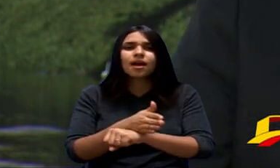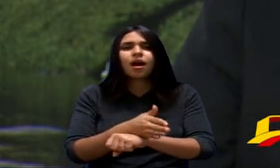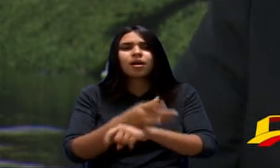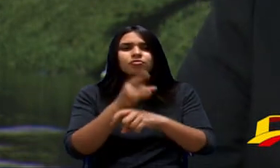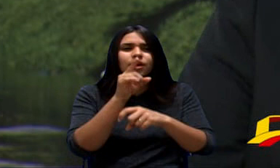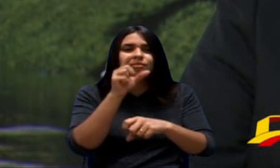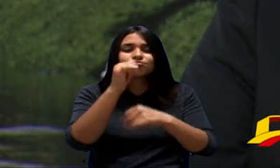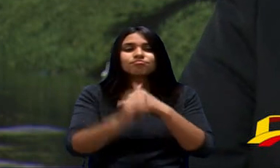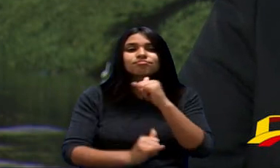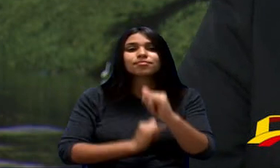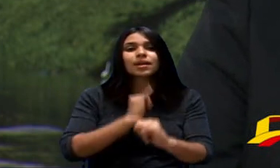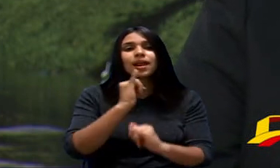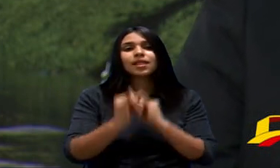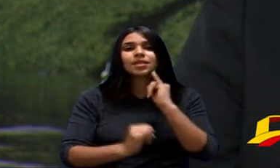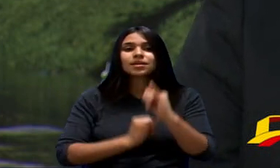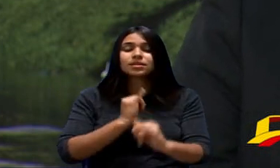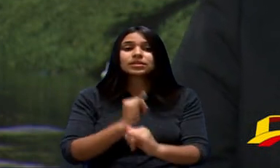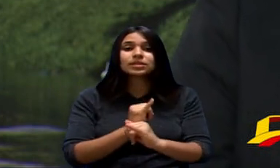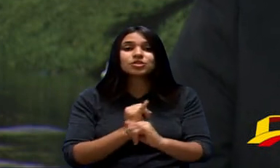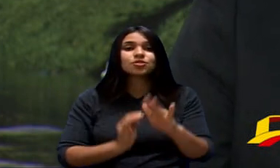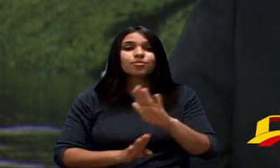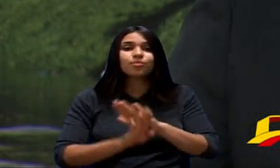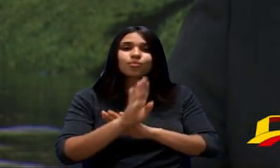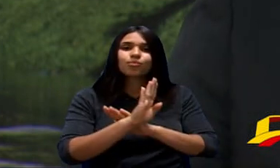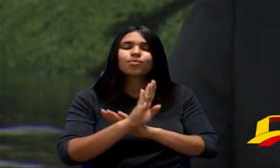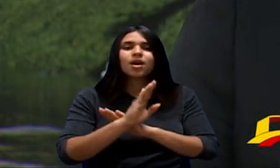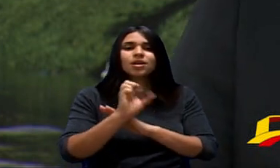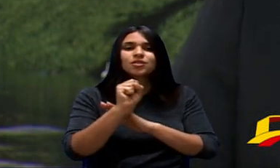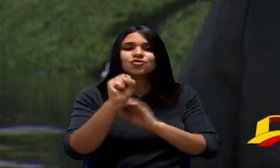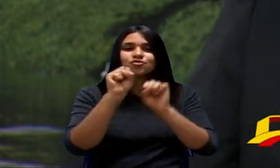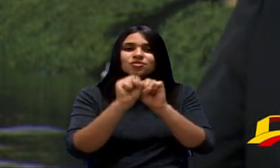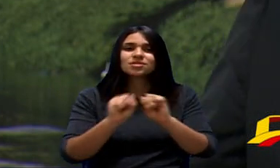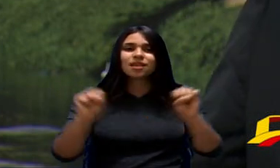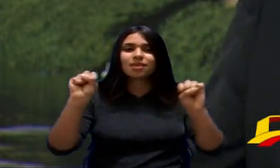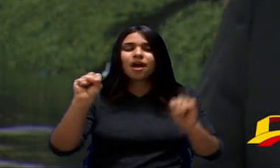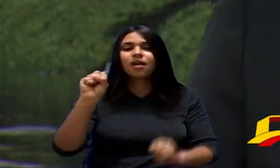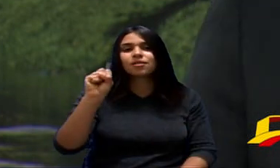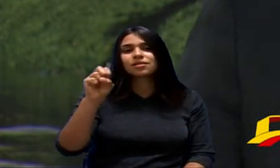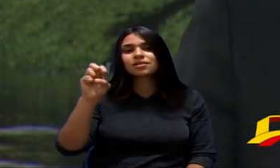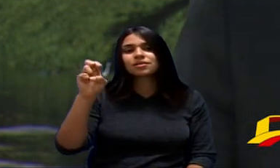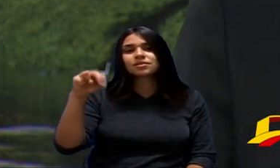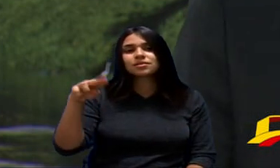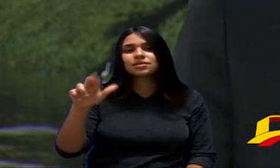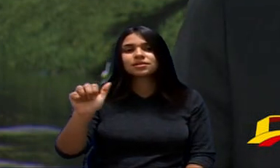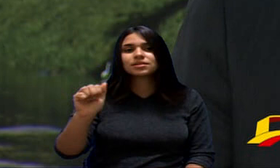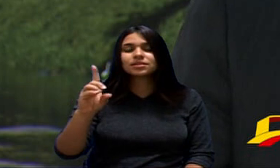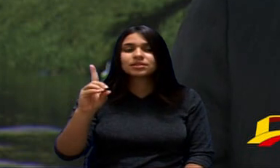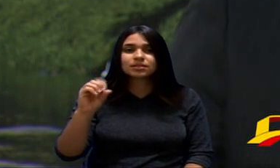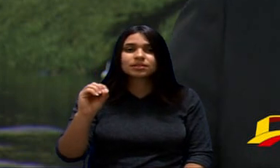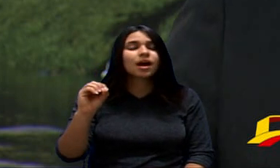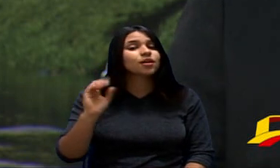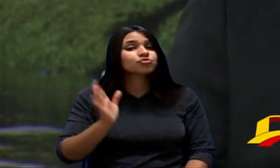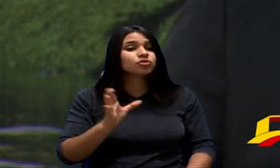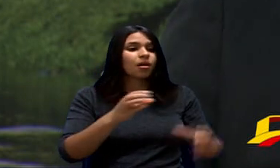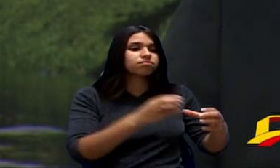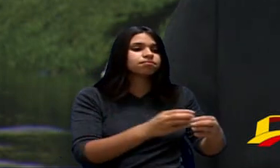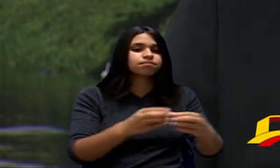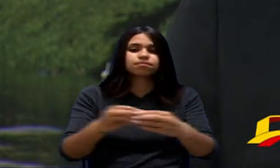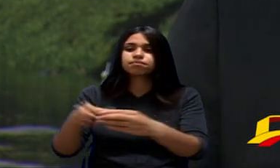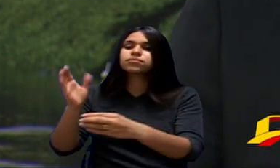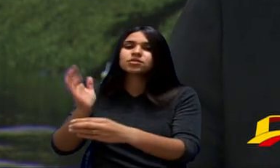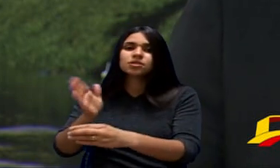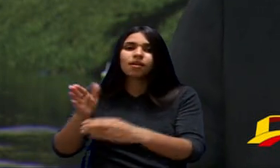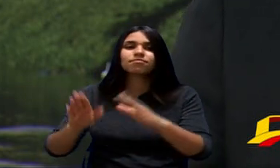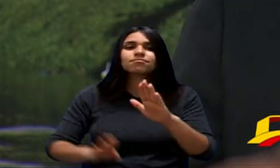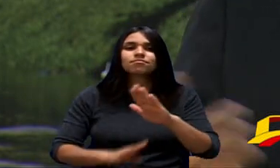Deputados Federais E Também Passou Pelo Senado Eu Tenho Um Projeto De Lei Aqui Que Já Passou Por Todas Comissões E Já Está Chegando Aqui